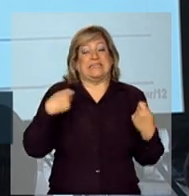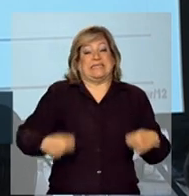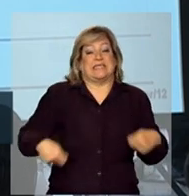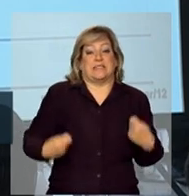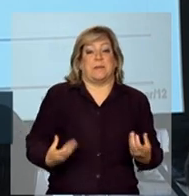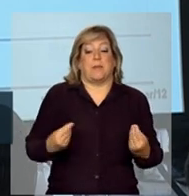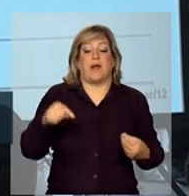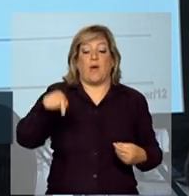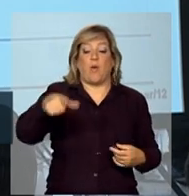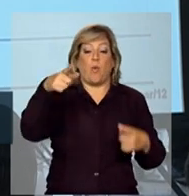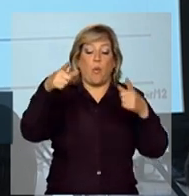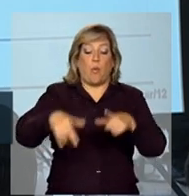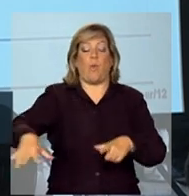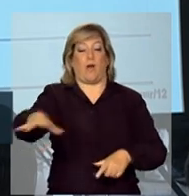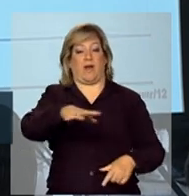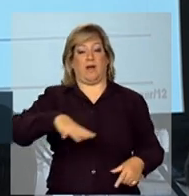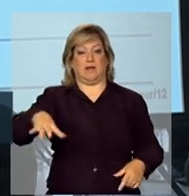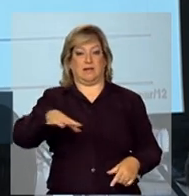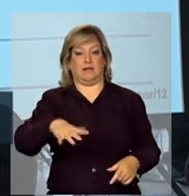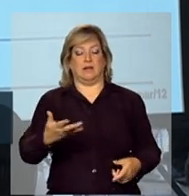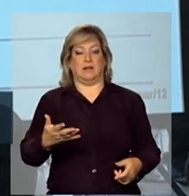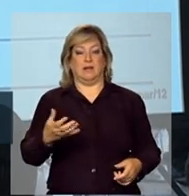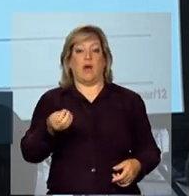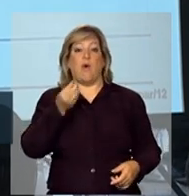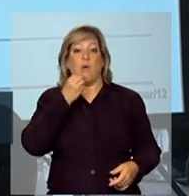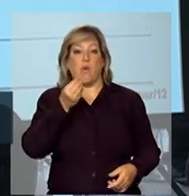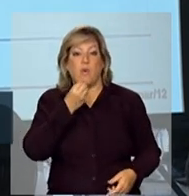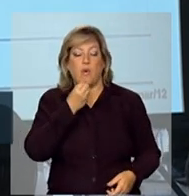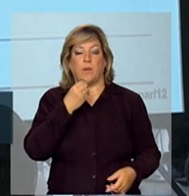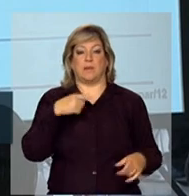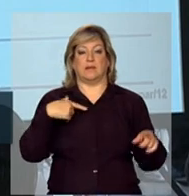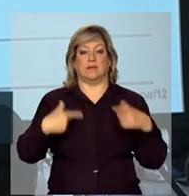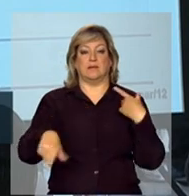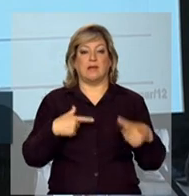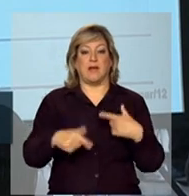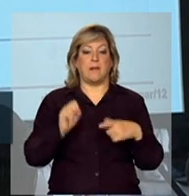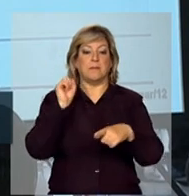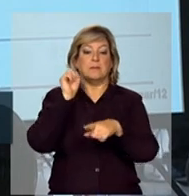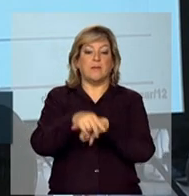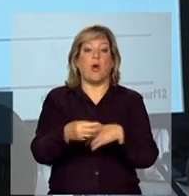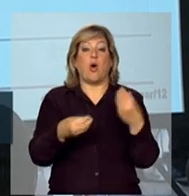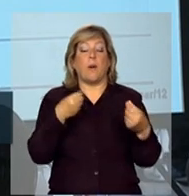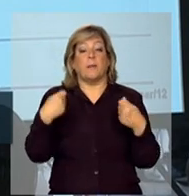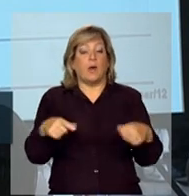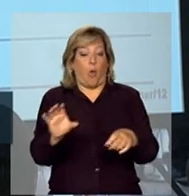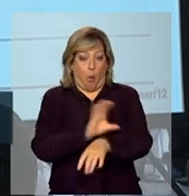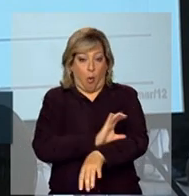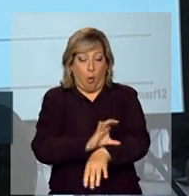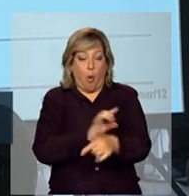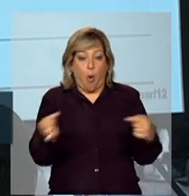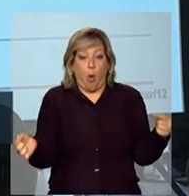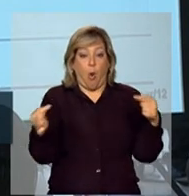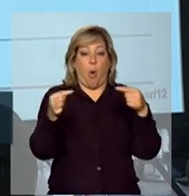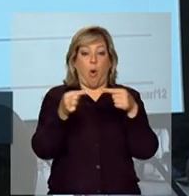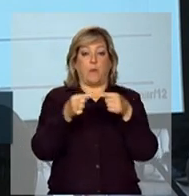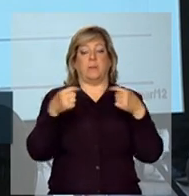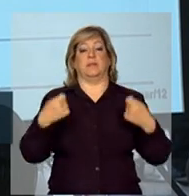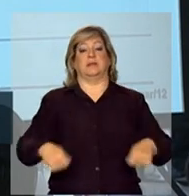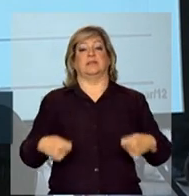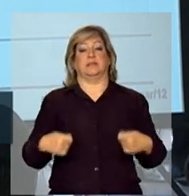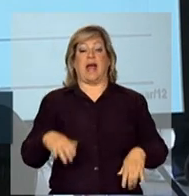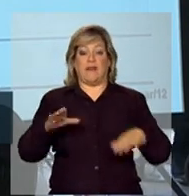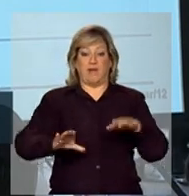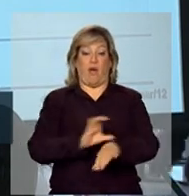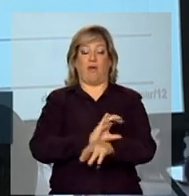de emprego, mas de oportunidade de negócios, de fortalecimento da economia popular e solidária. Muitas vezes, o curso que a gente pode estar ofertando é outro,